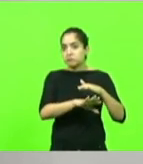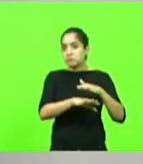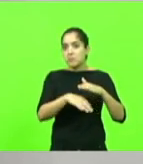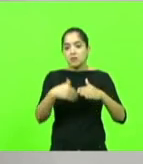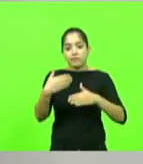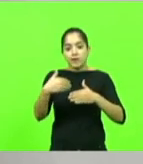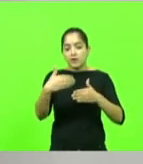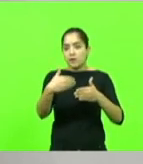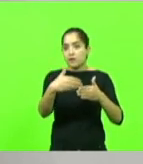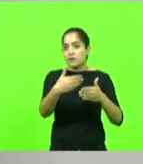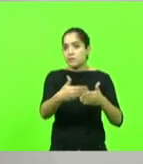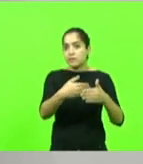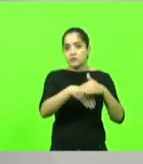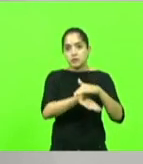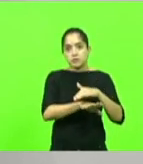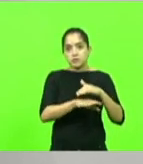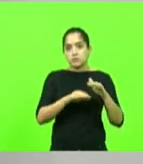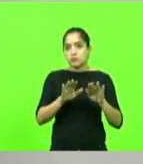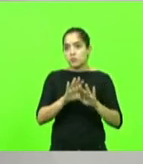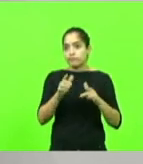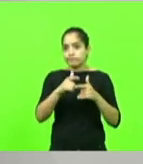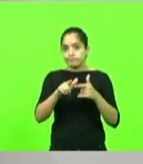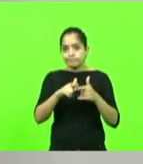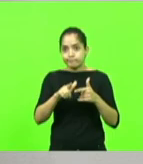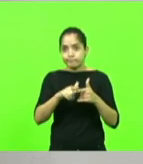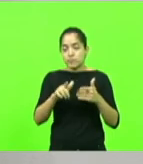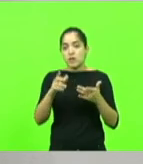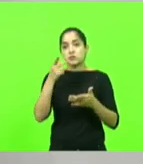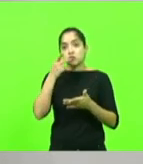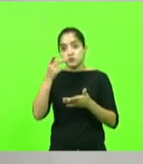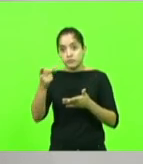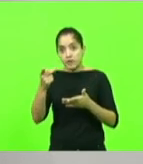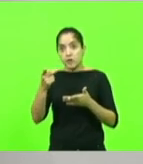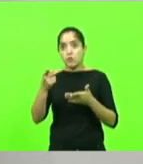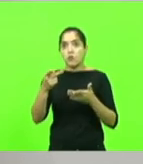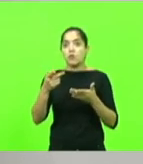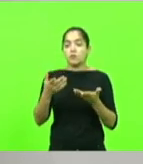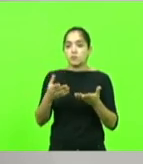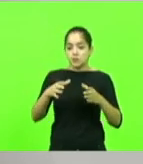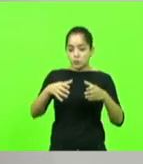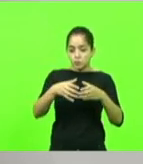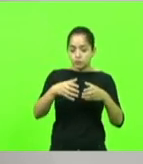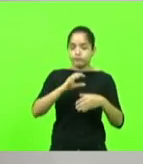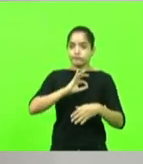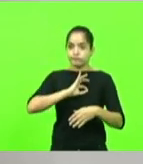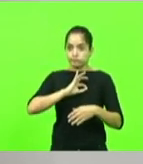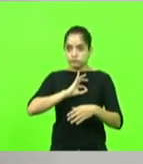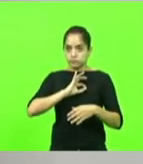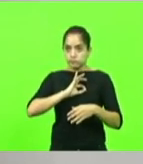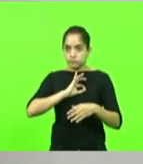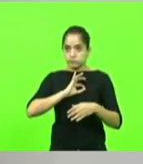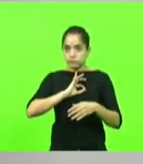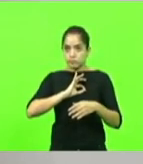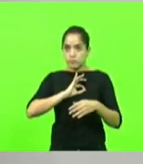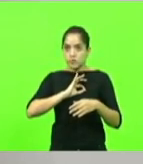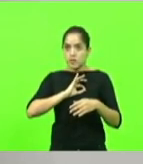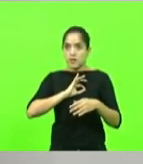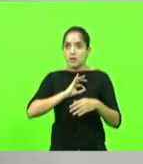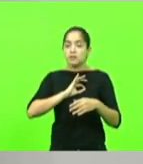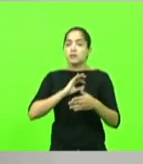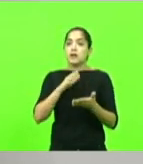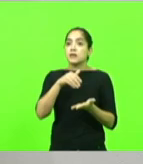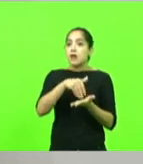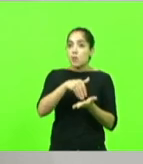Ele vai estar lá, escondido embaixo do tapete. Nós falamos sobre a distribuição do efetivo da última escola de soldados de 500